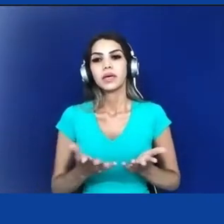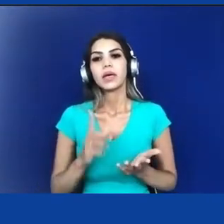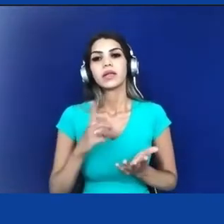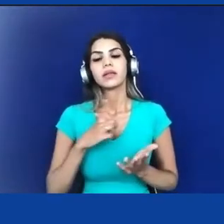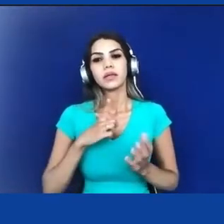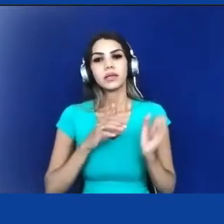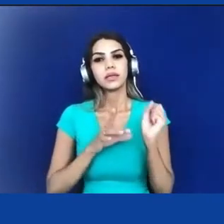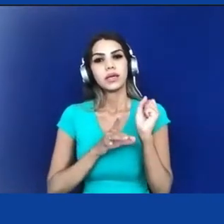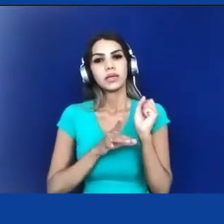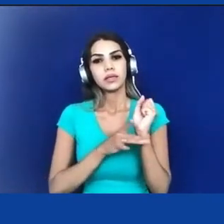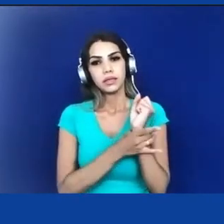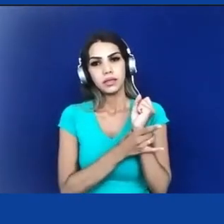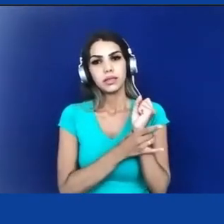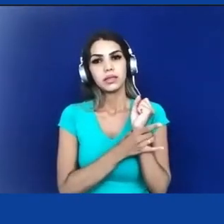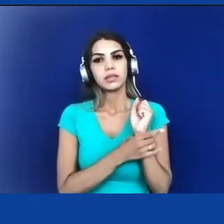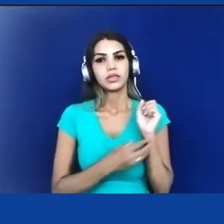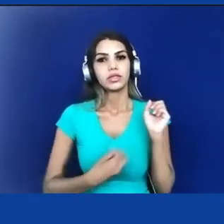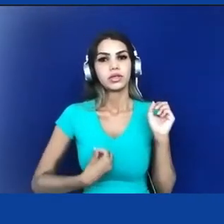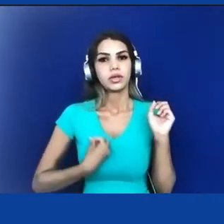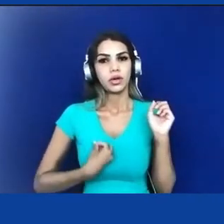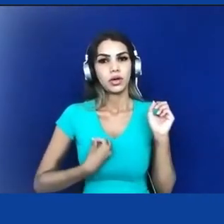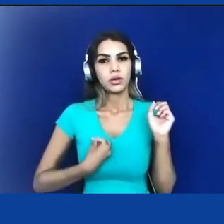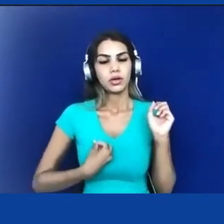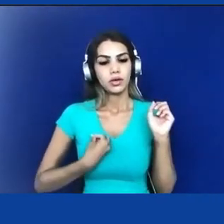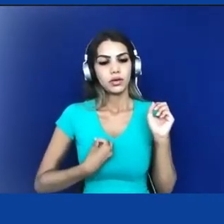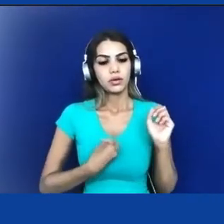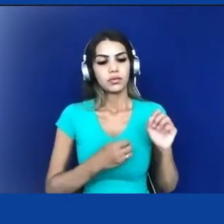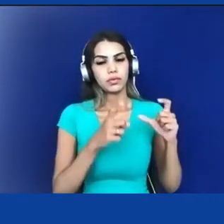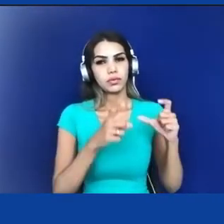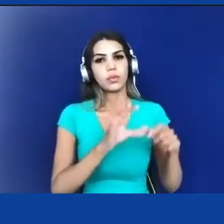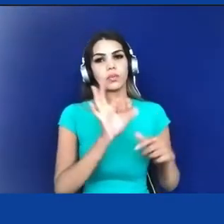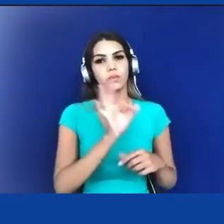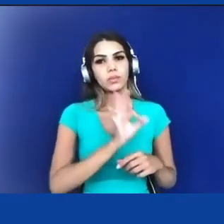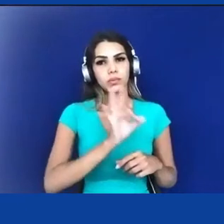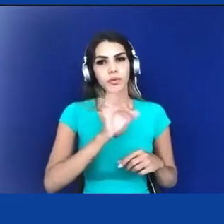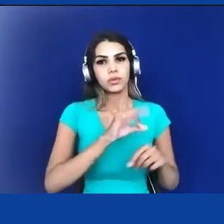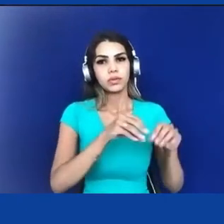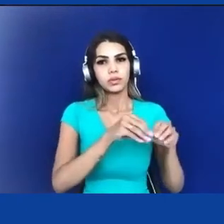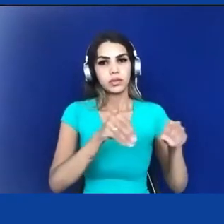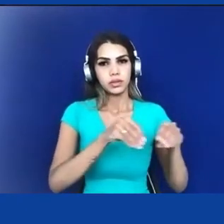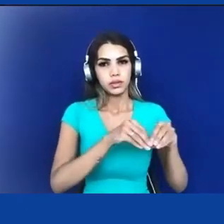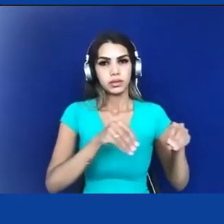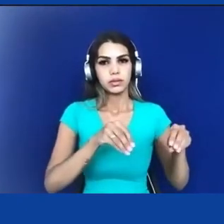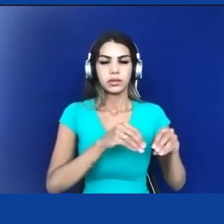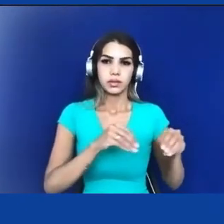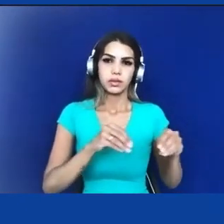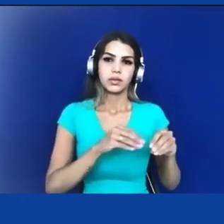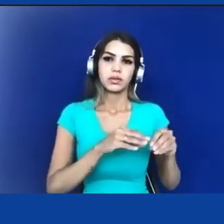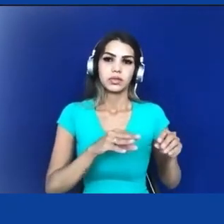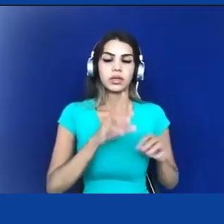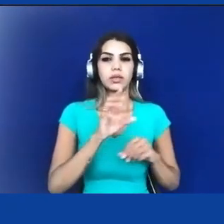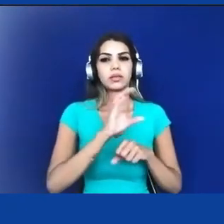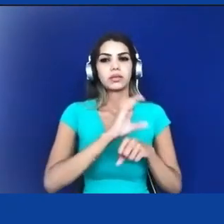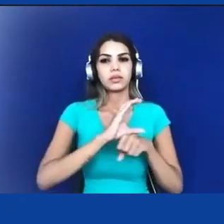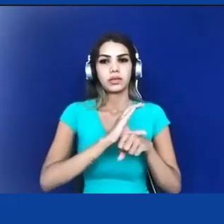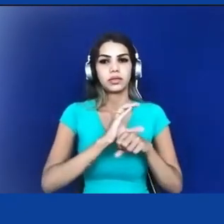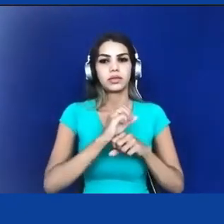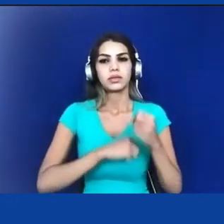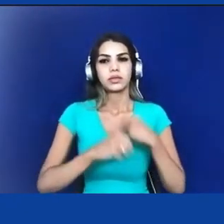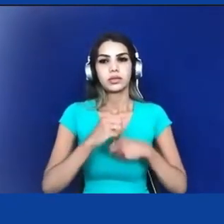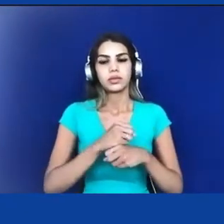a gente pudesse ficar com algum percentual de terra isso já lá na constituição de 1934